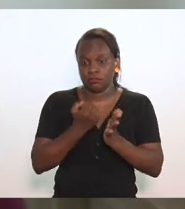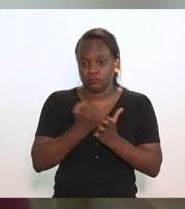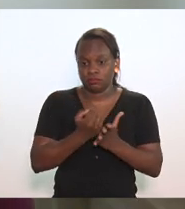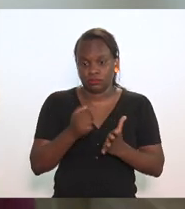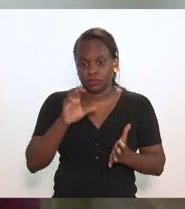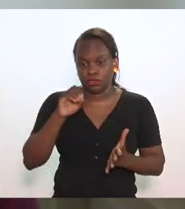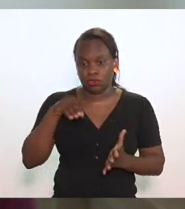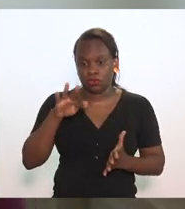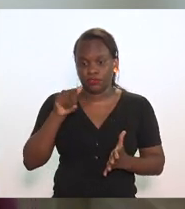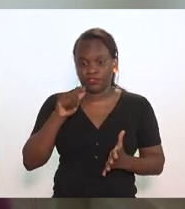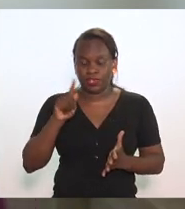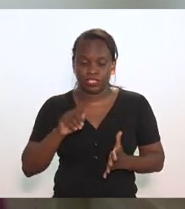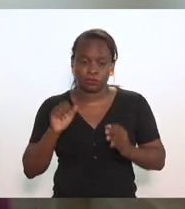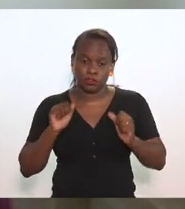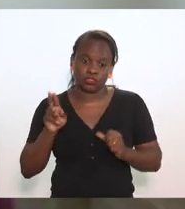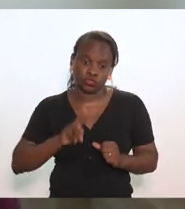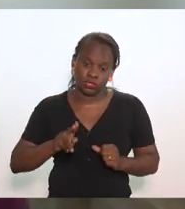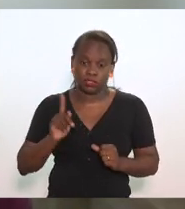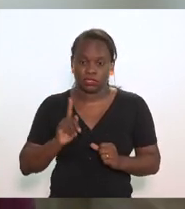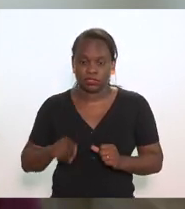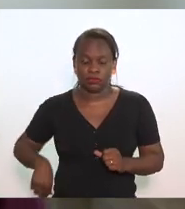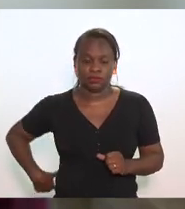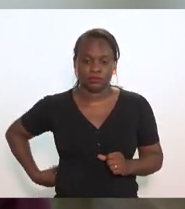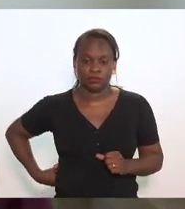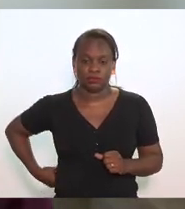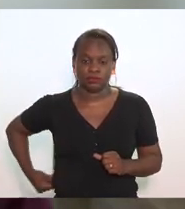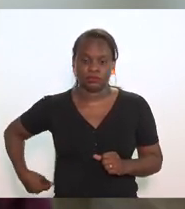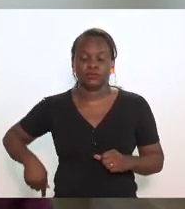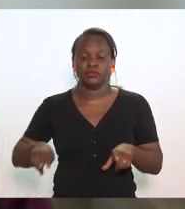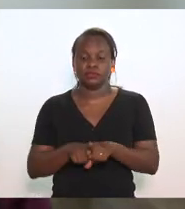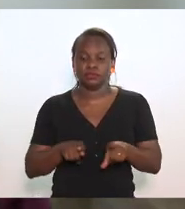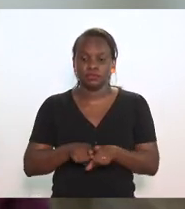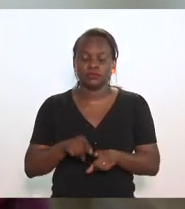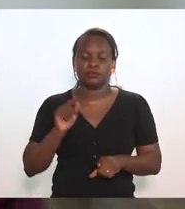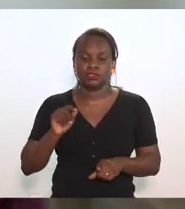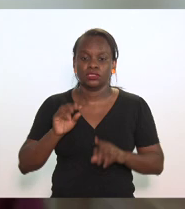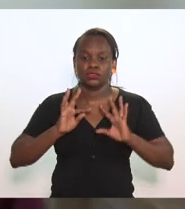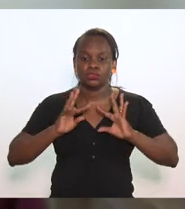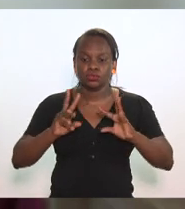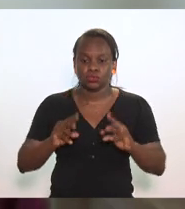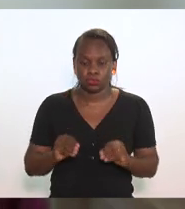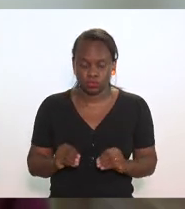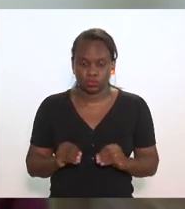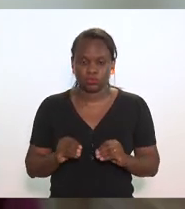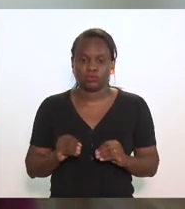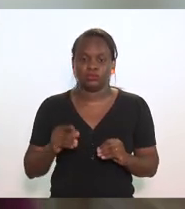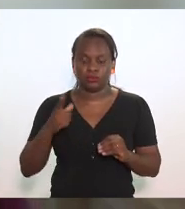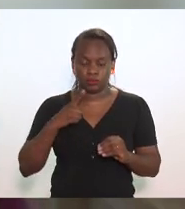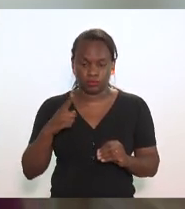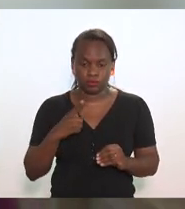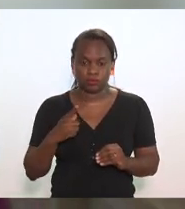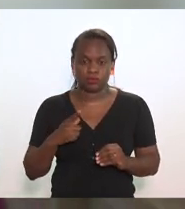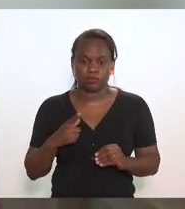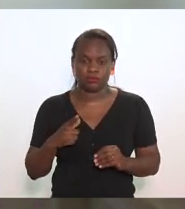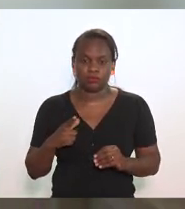CONFAS podemos usar citando ou não e tudo aquilo que está